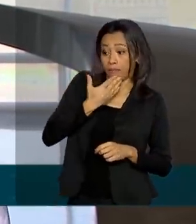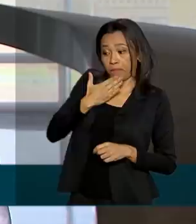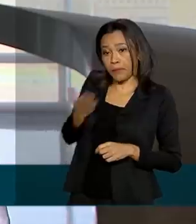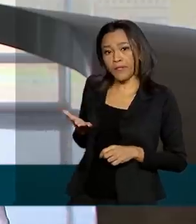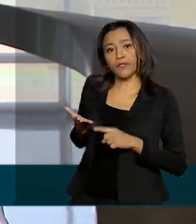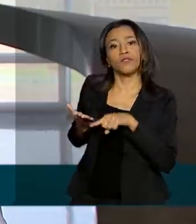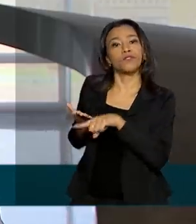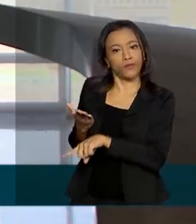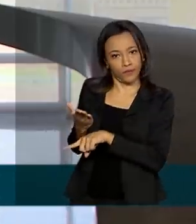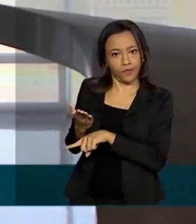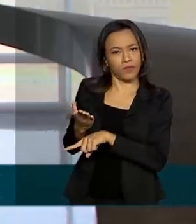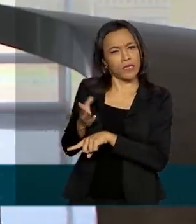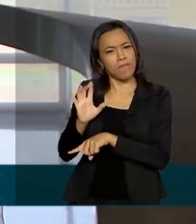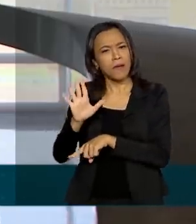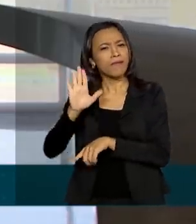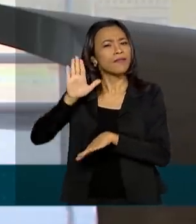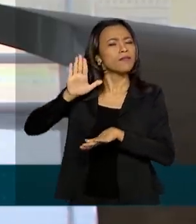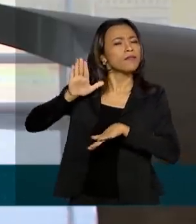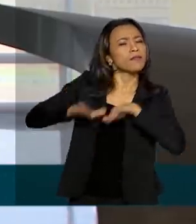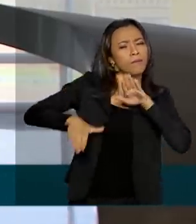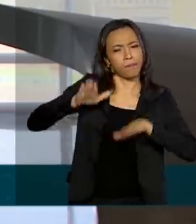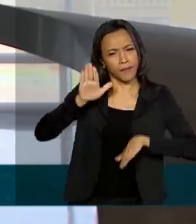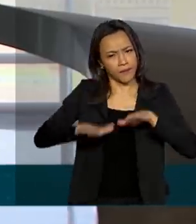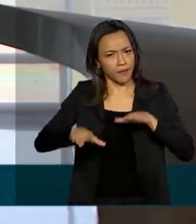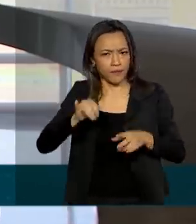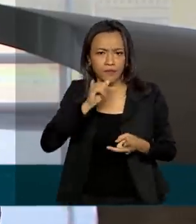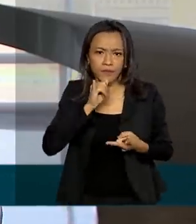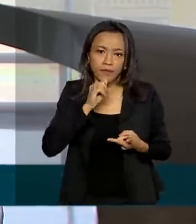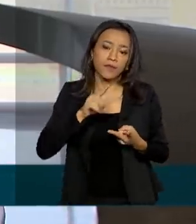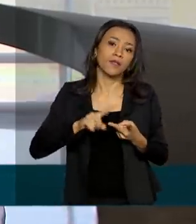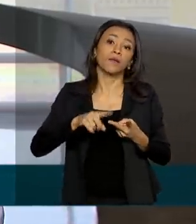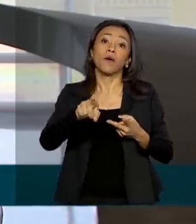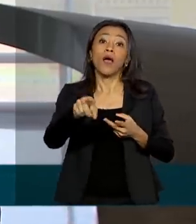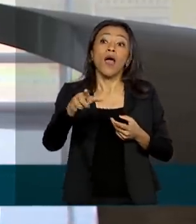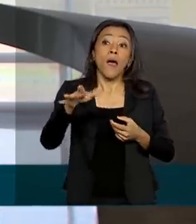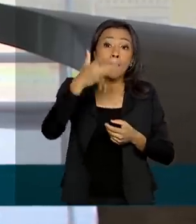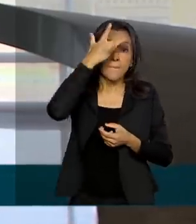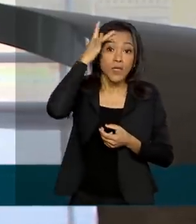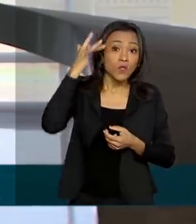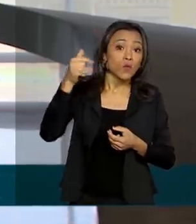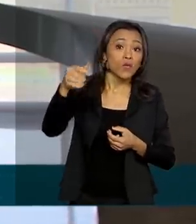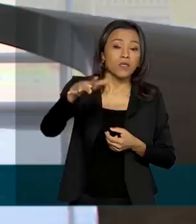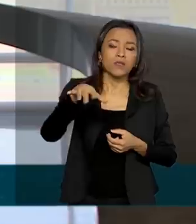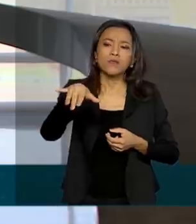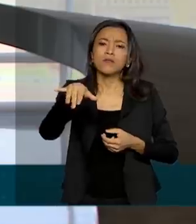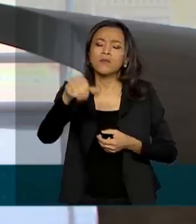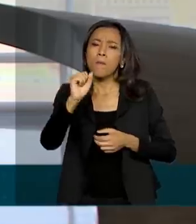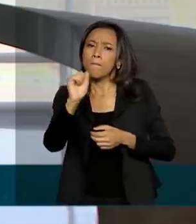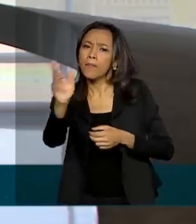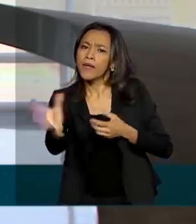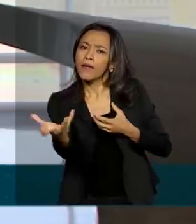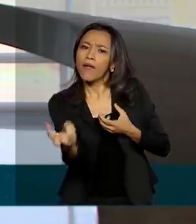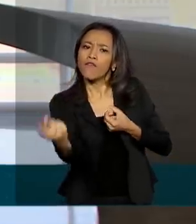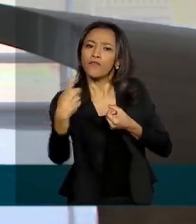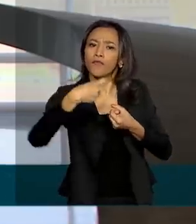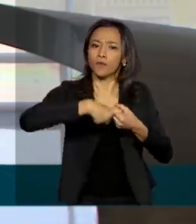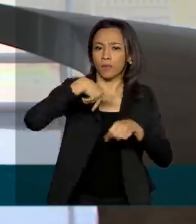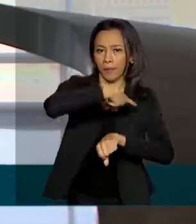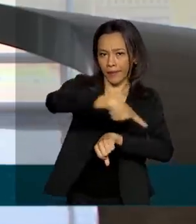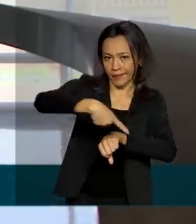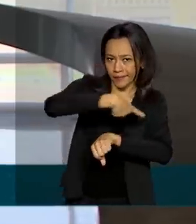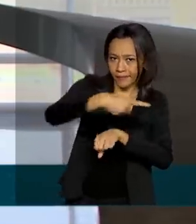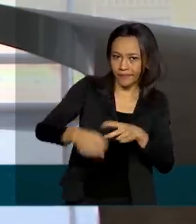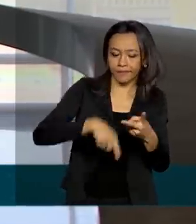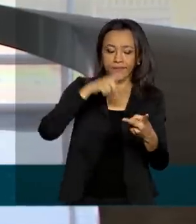em casos bem específicos que são para garantir o retorno de brasileiros ou estrangeiros ao seu país de origem,